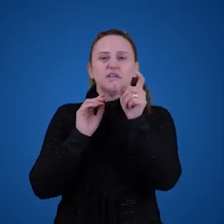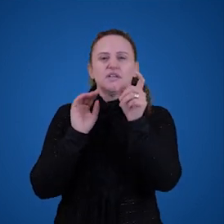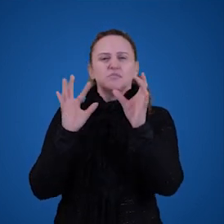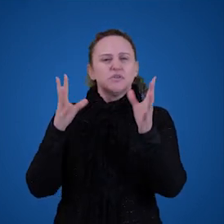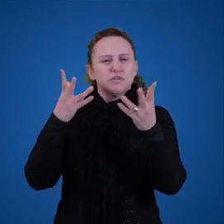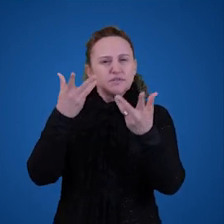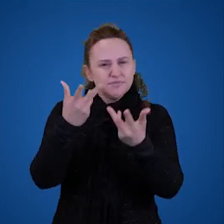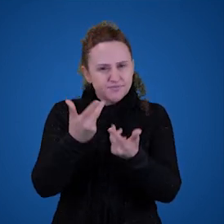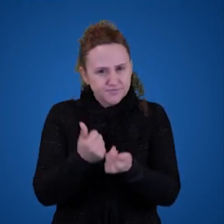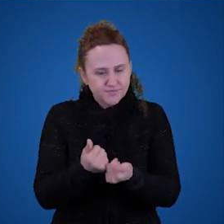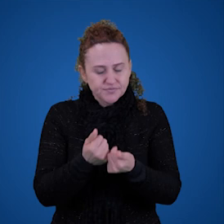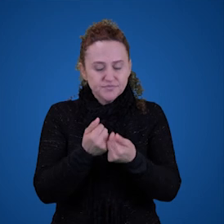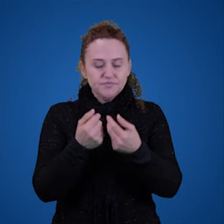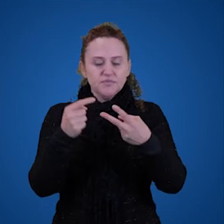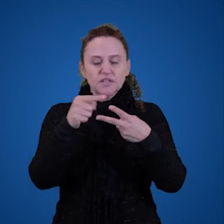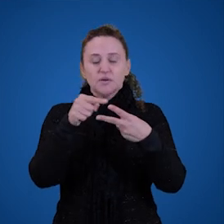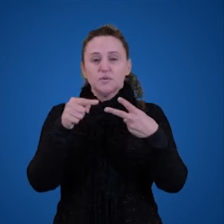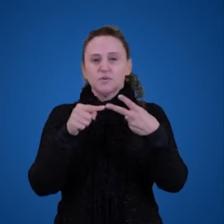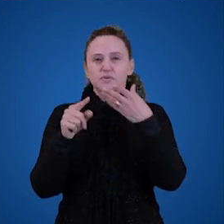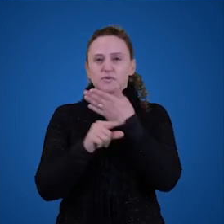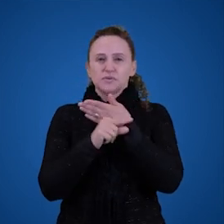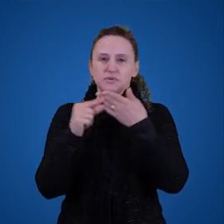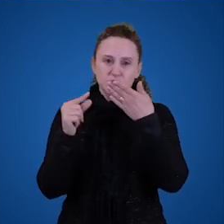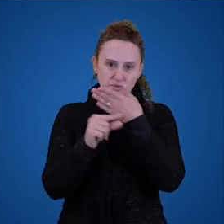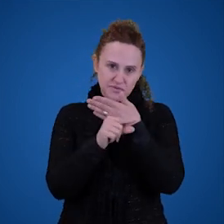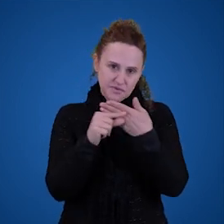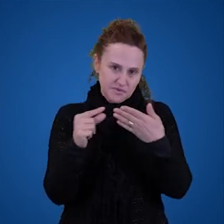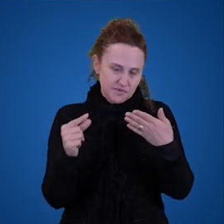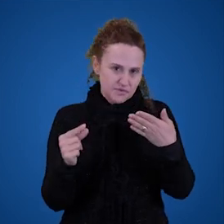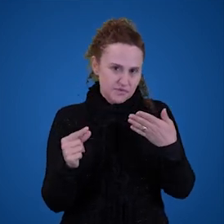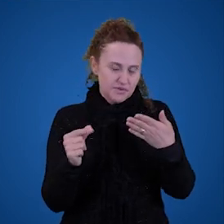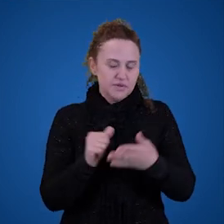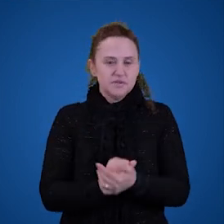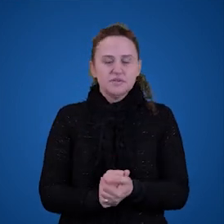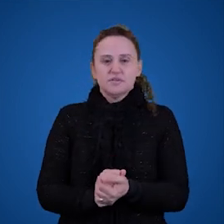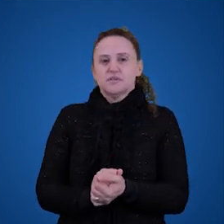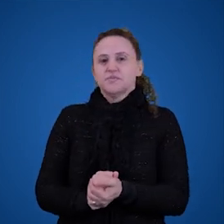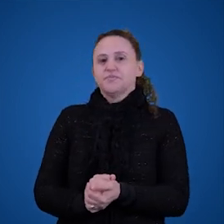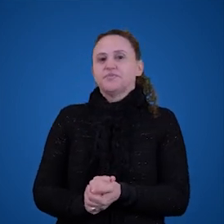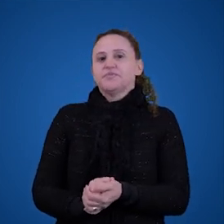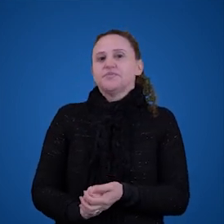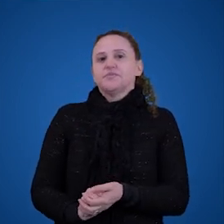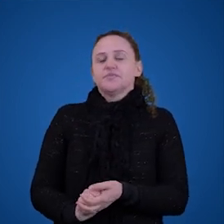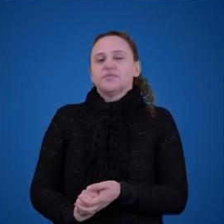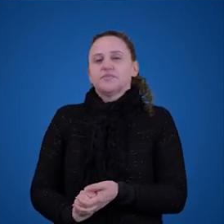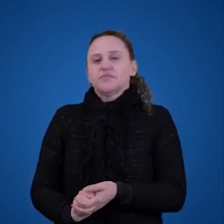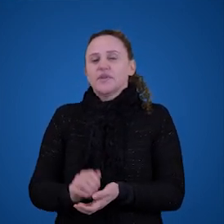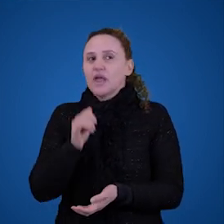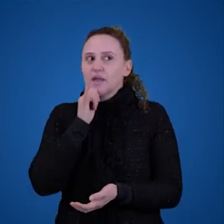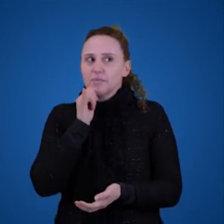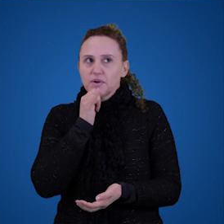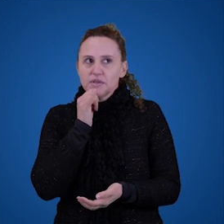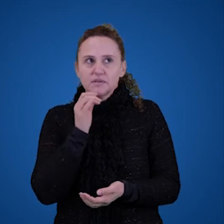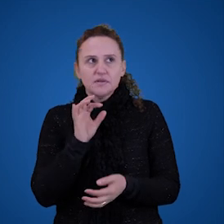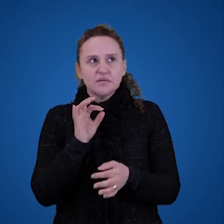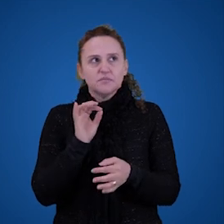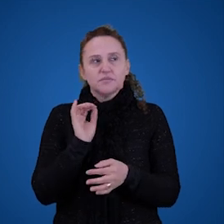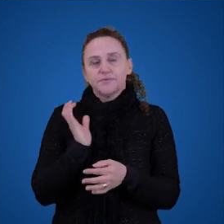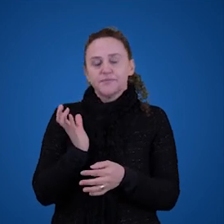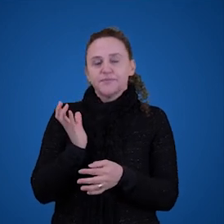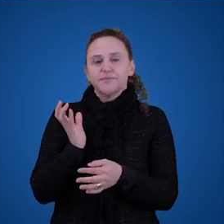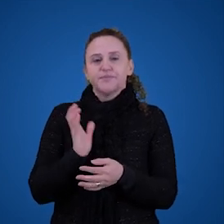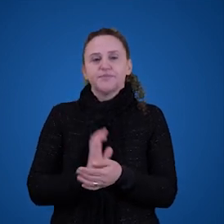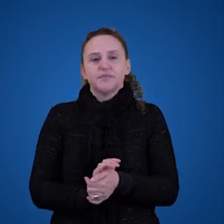vários como por exemplo um exemplo do termo geral é montanha cavalo cão humanos isso